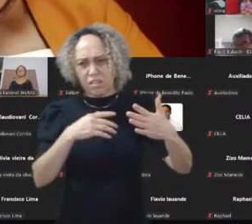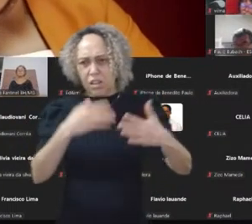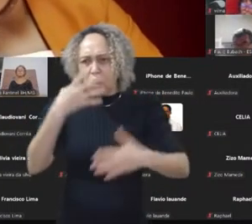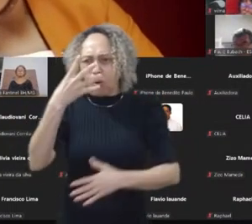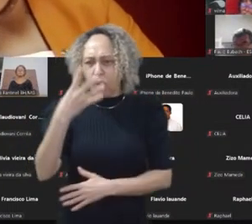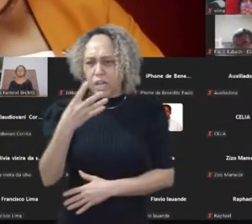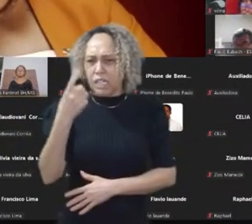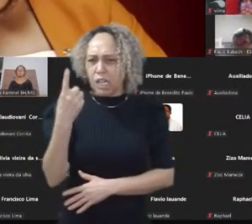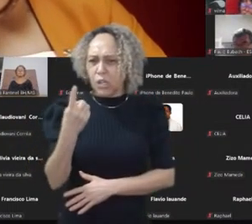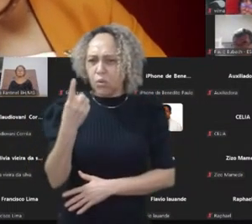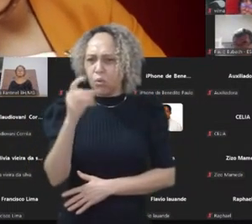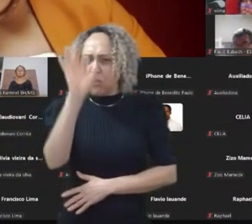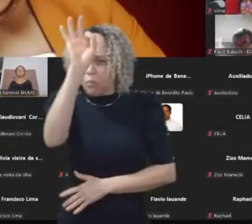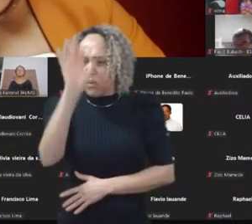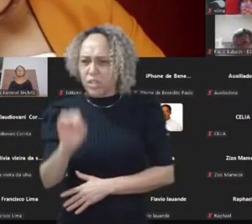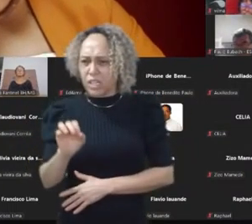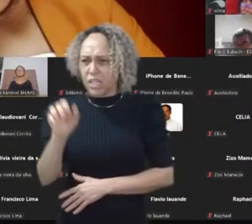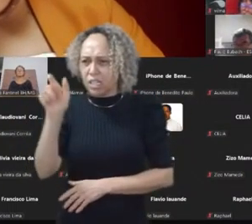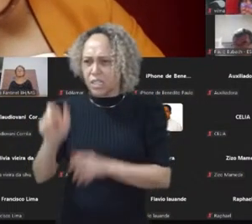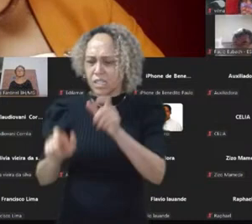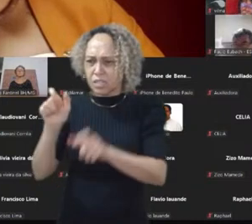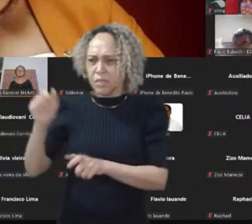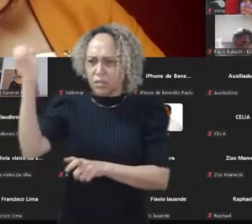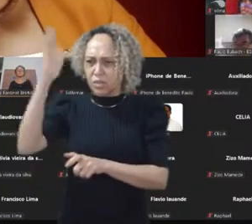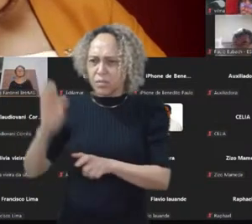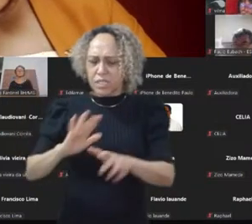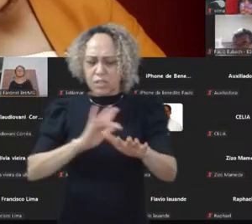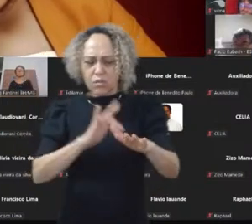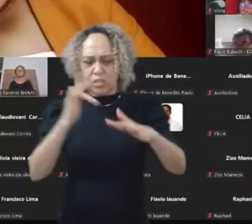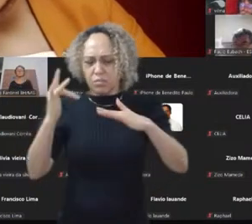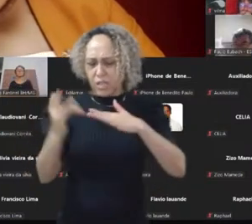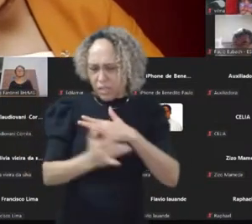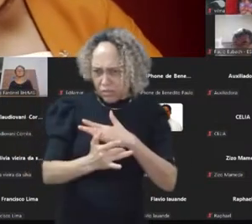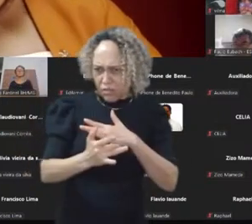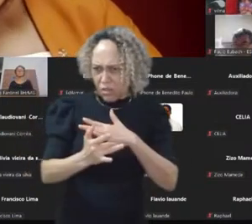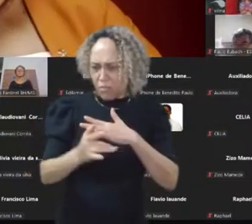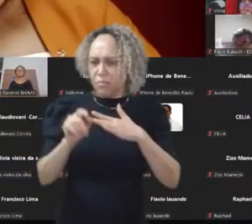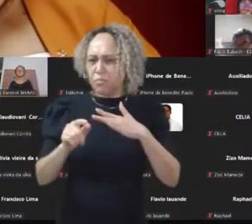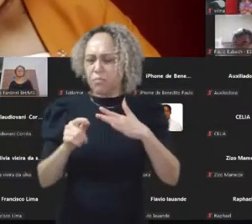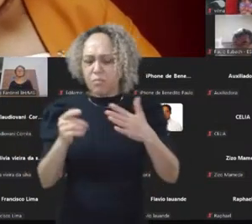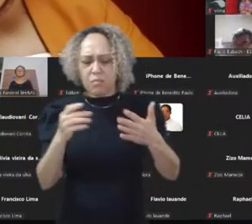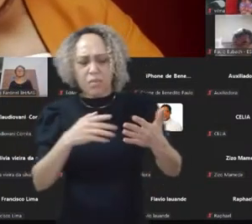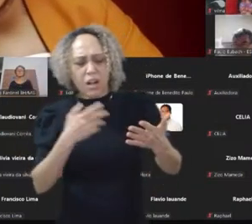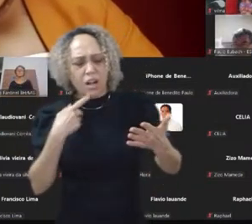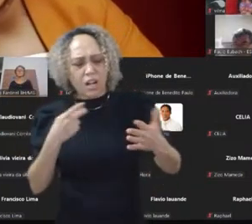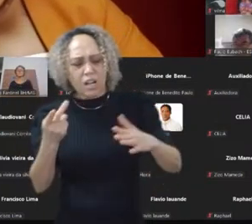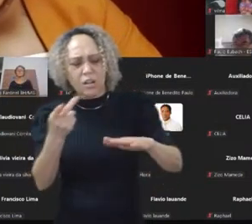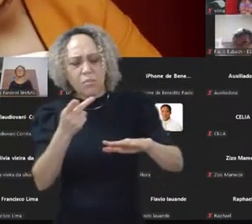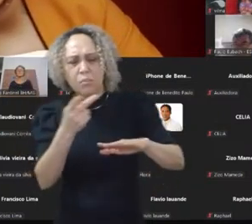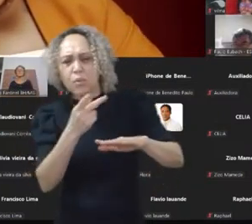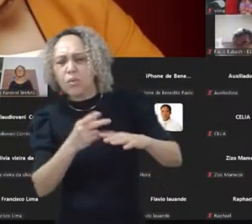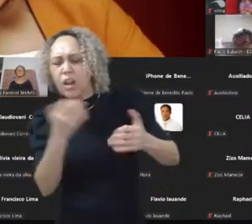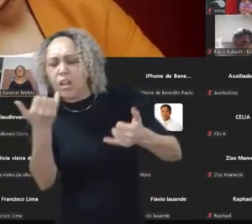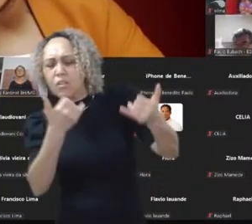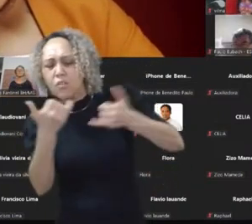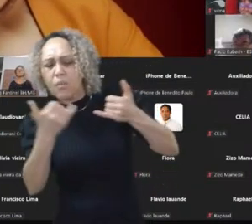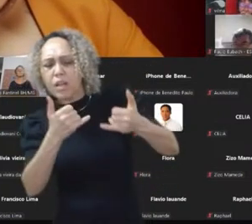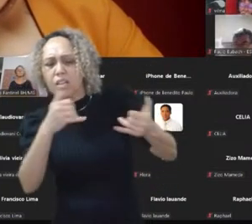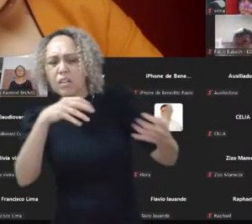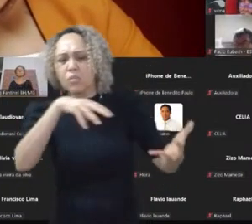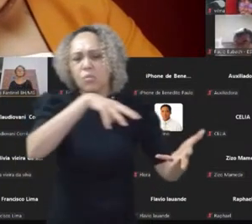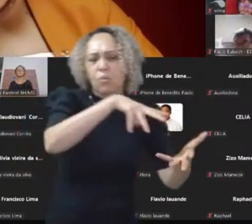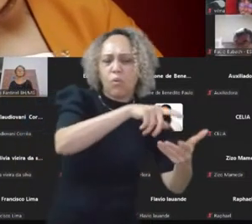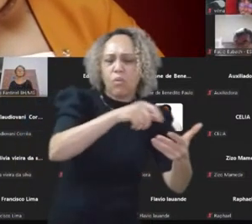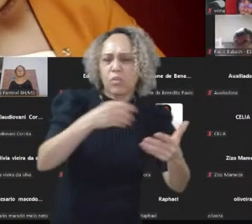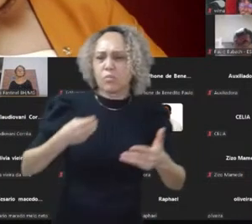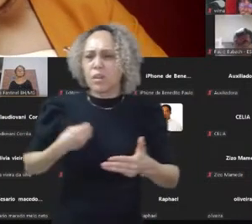dos brasileiros usam as plataformas online para se informar sobre a vida, sobre o mundo e informações básicas